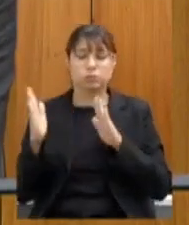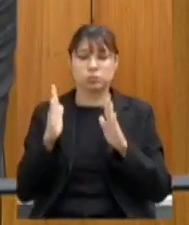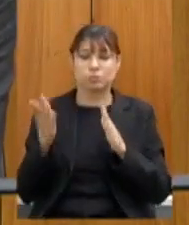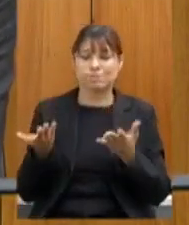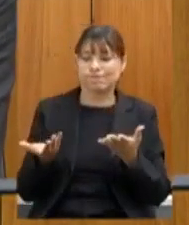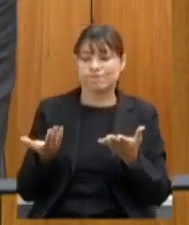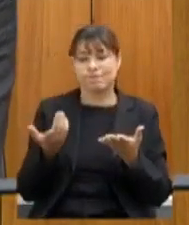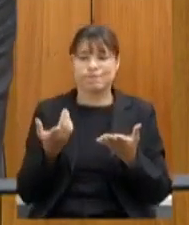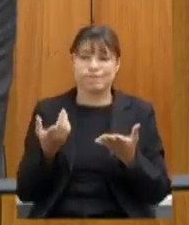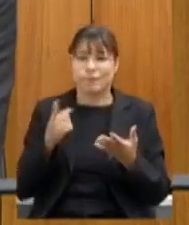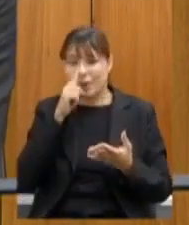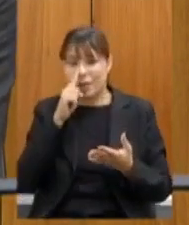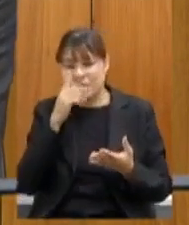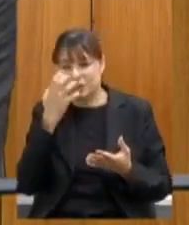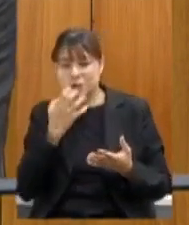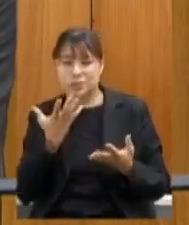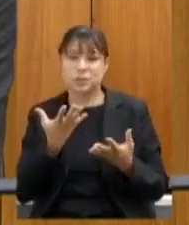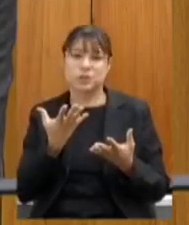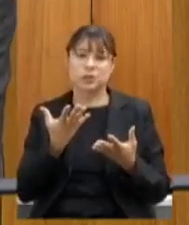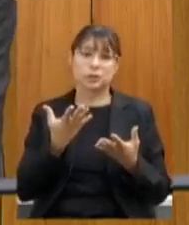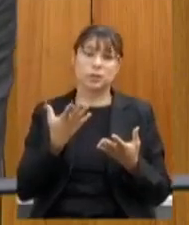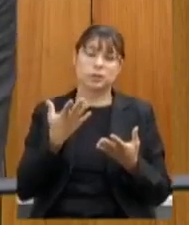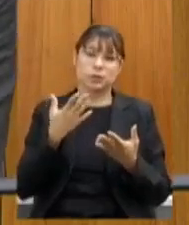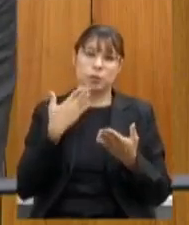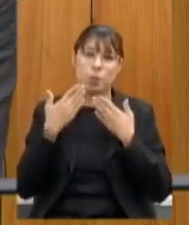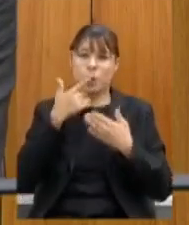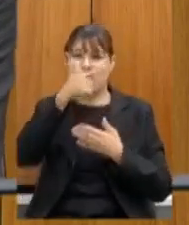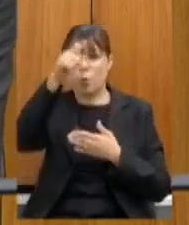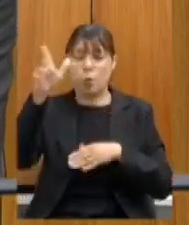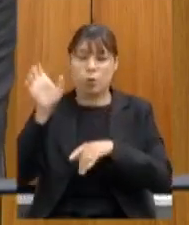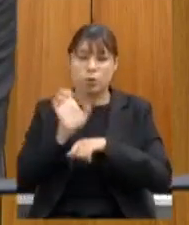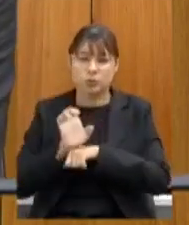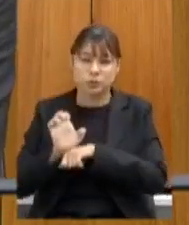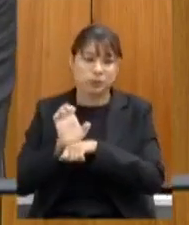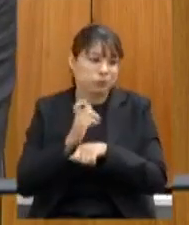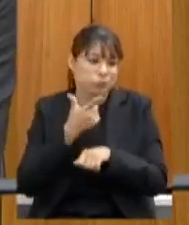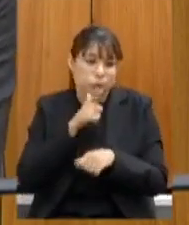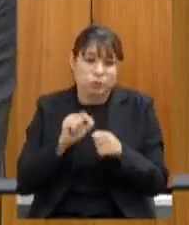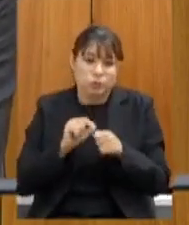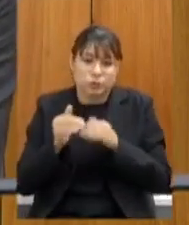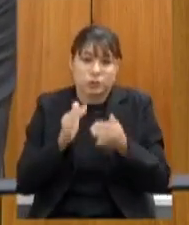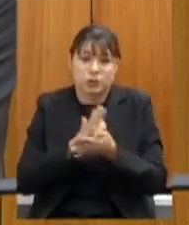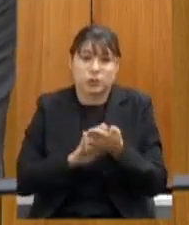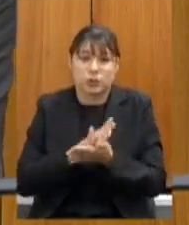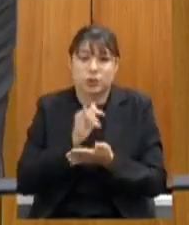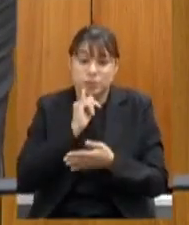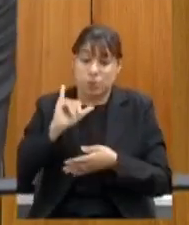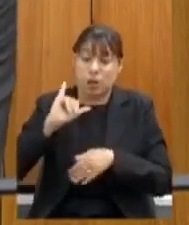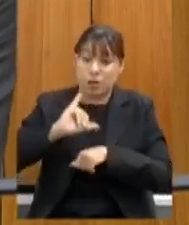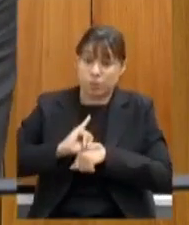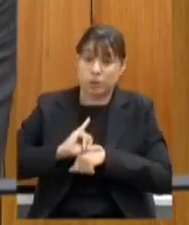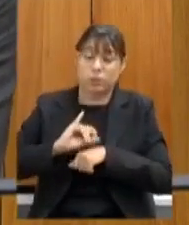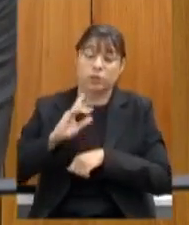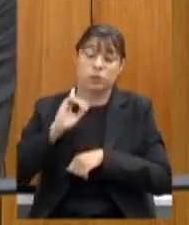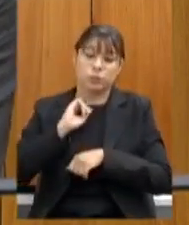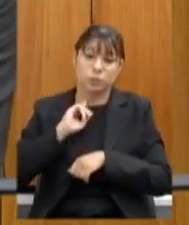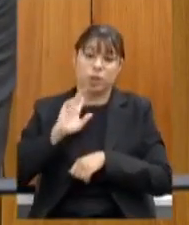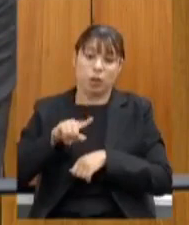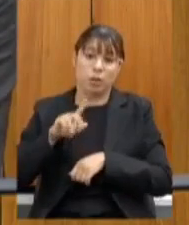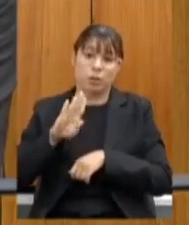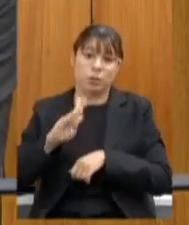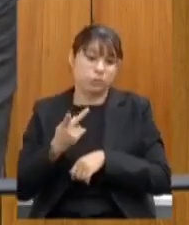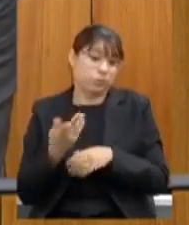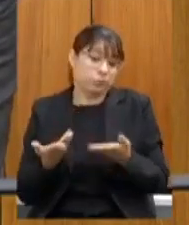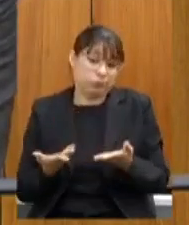um exemplo de outros estados que não conseguiram sair do lugar como é o caso da nossa capital mineira que realmente a